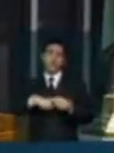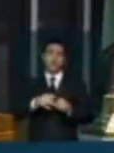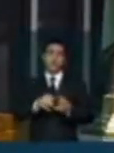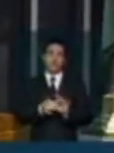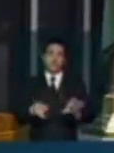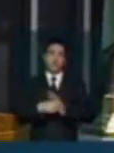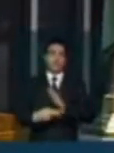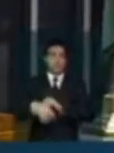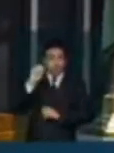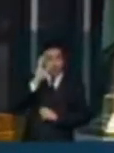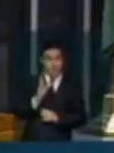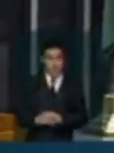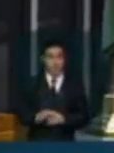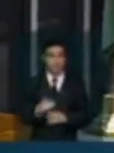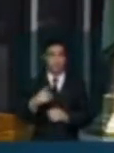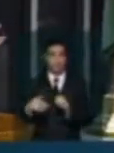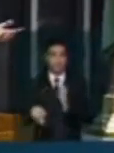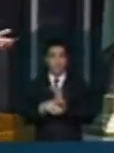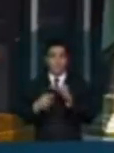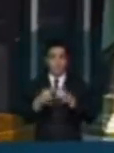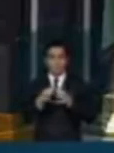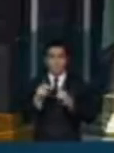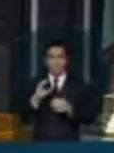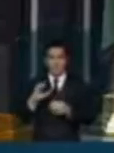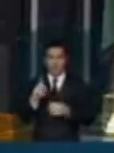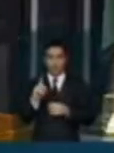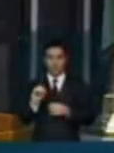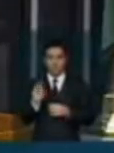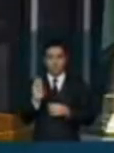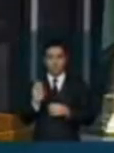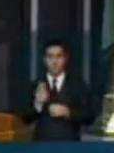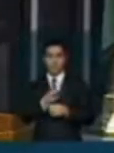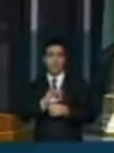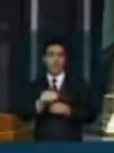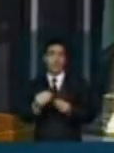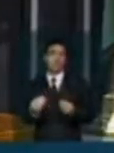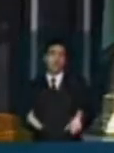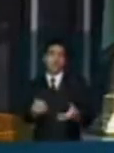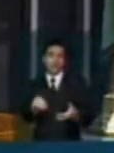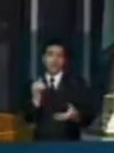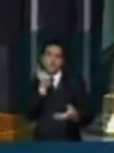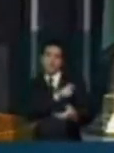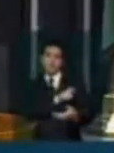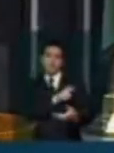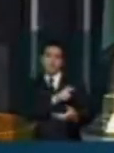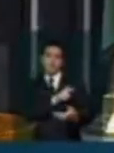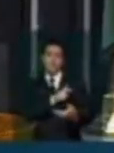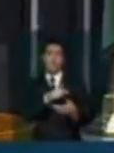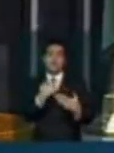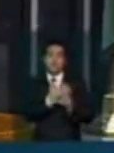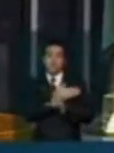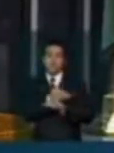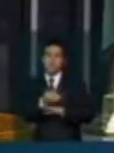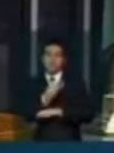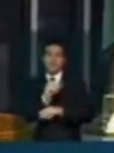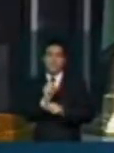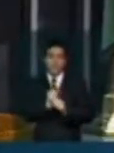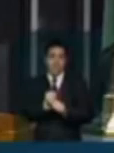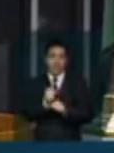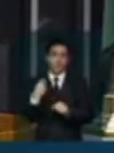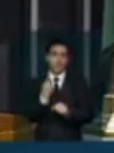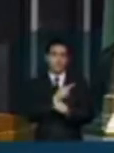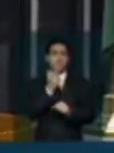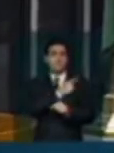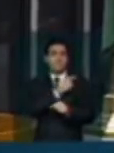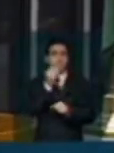que a legalização de um partido como o meu não é uma doação, é uma conquista. E nesses 30 anos nós buscamos construir